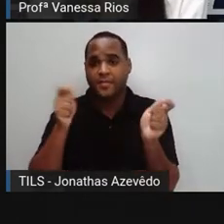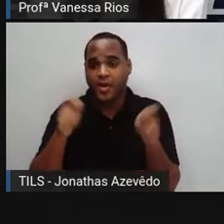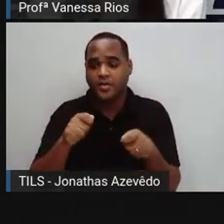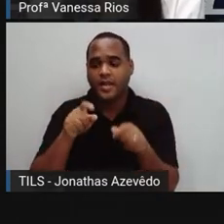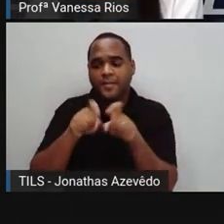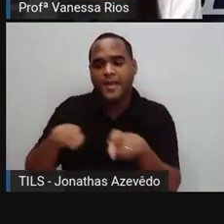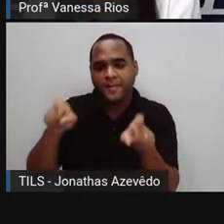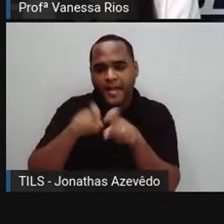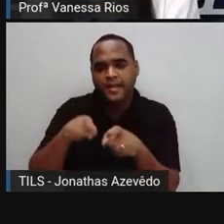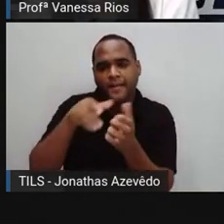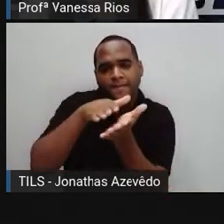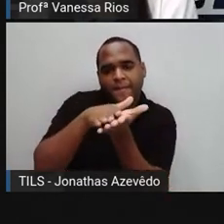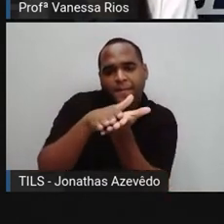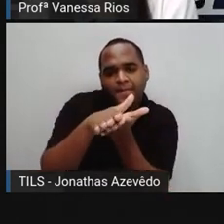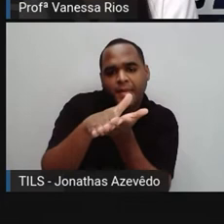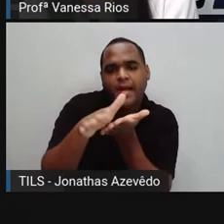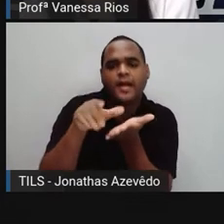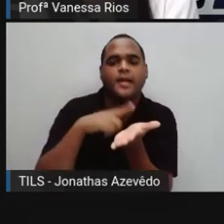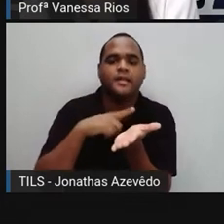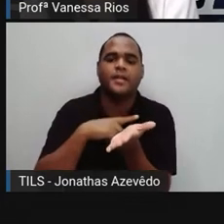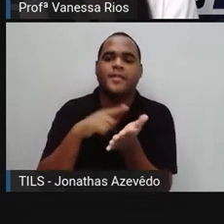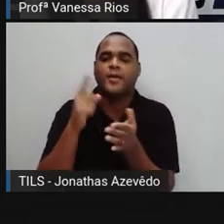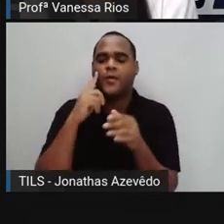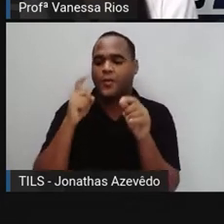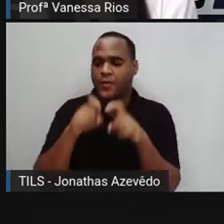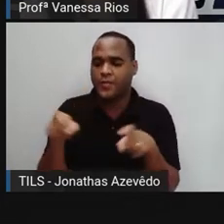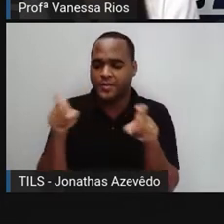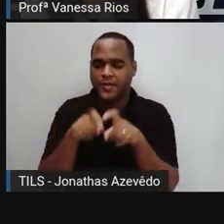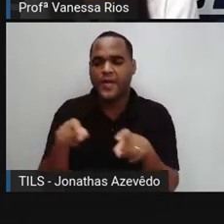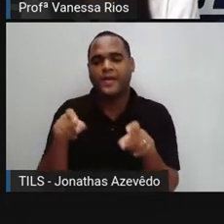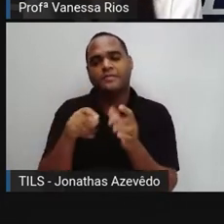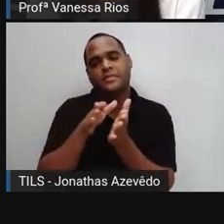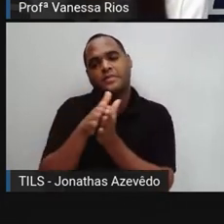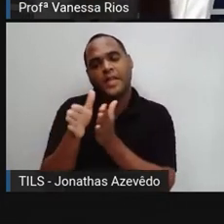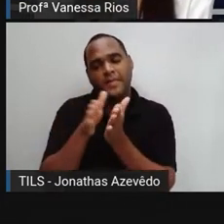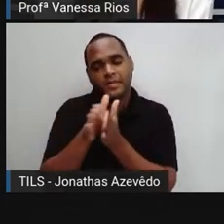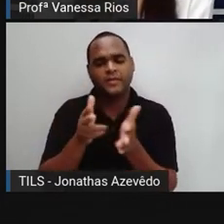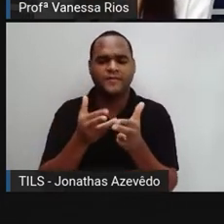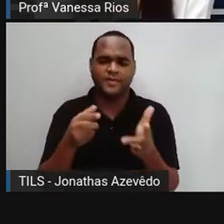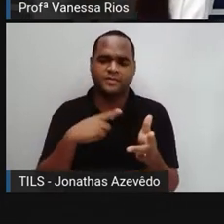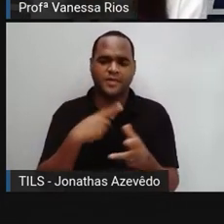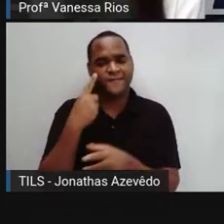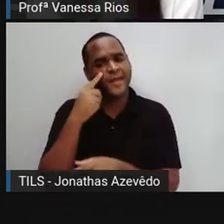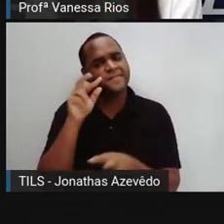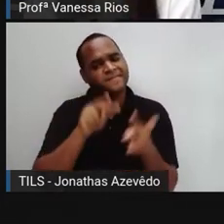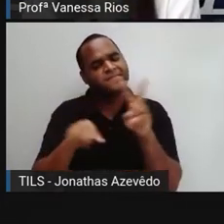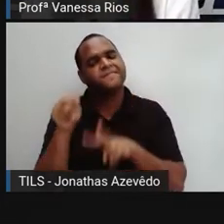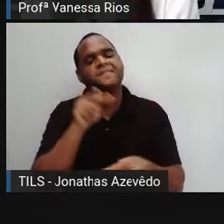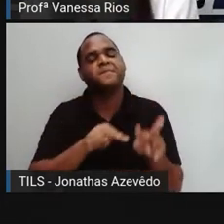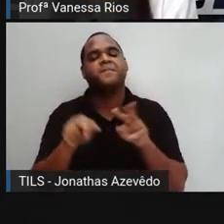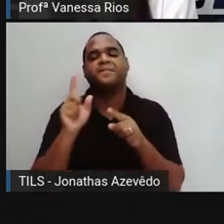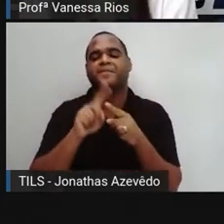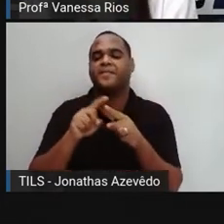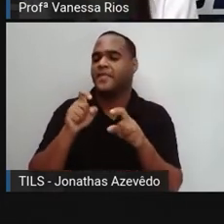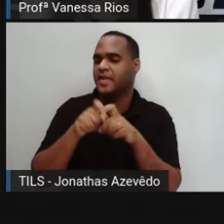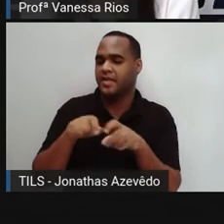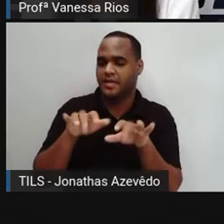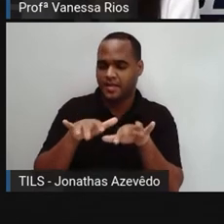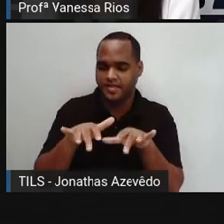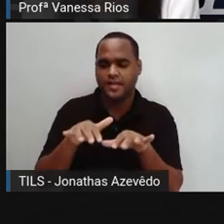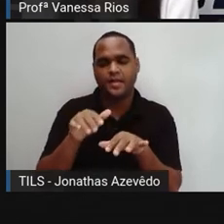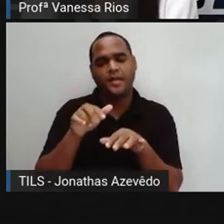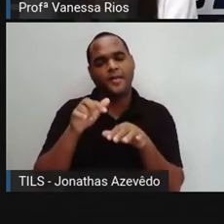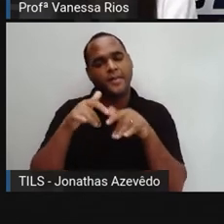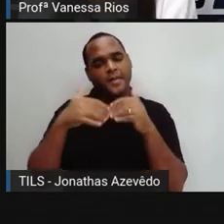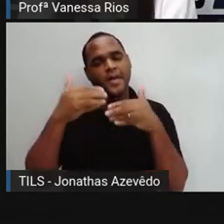datilografia. Daqui a pouco vem o computador, a impressora. Mas a gente observa a escrita passando, né?